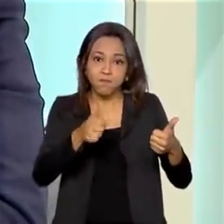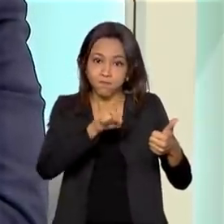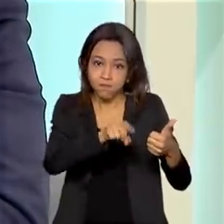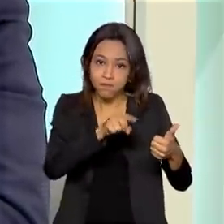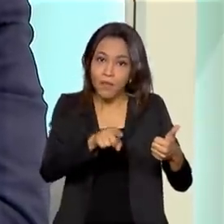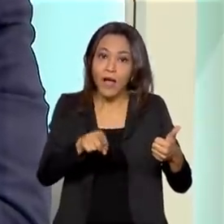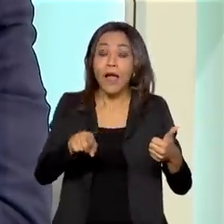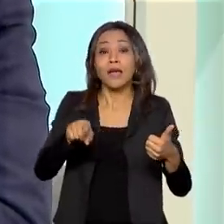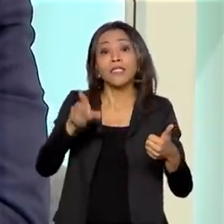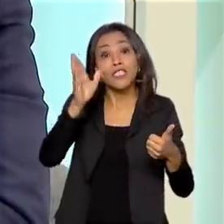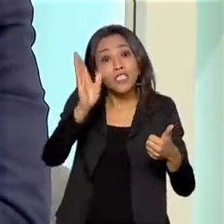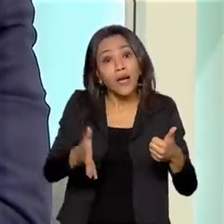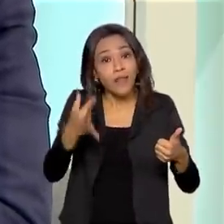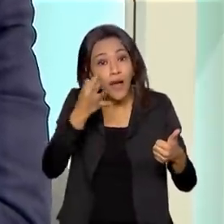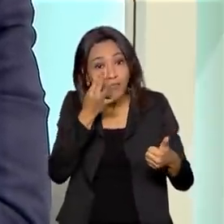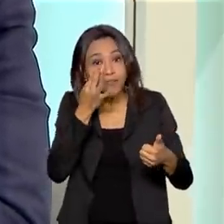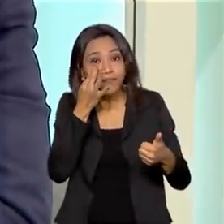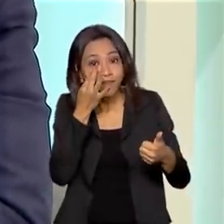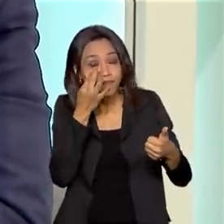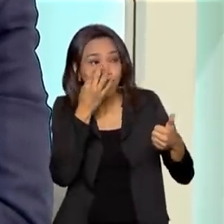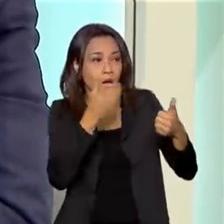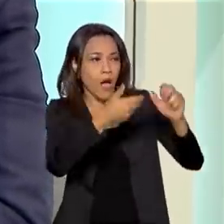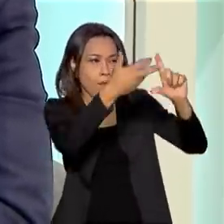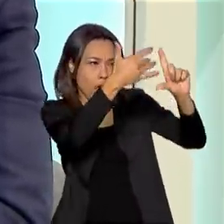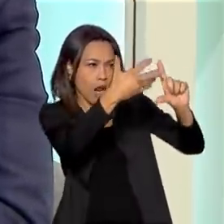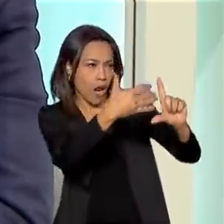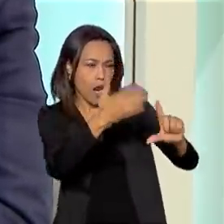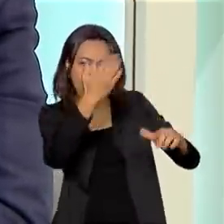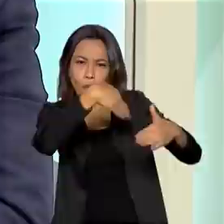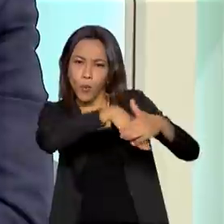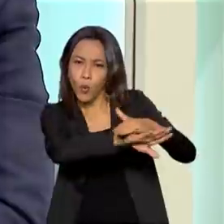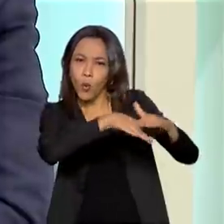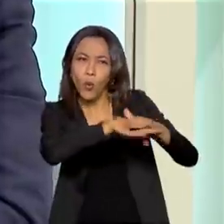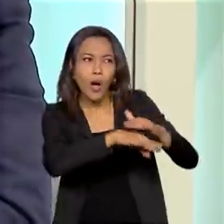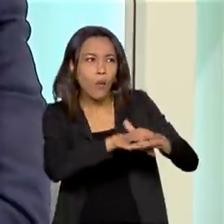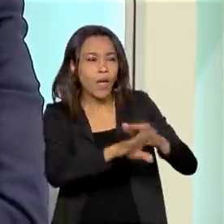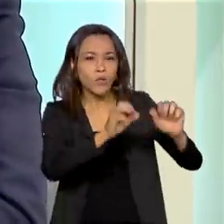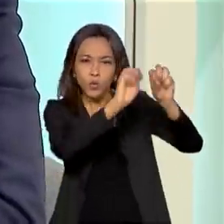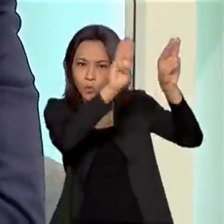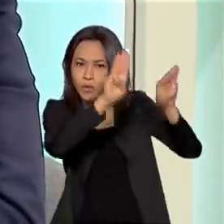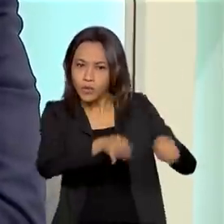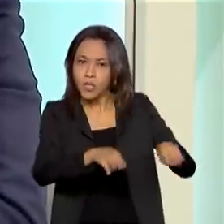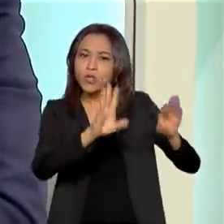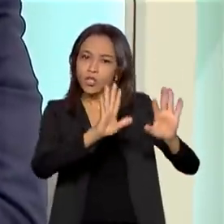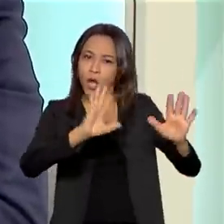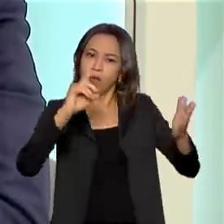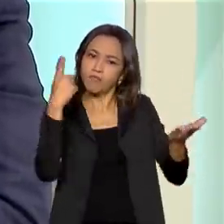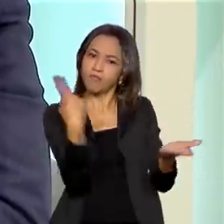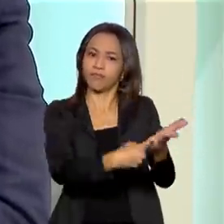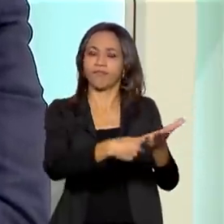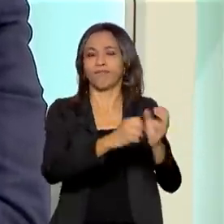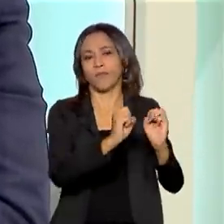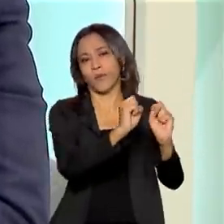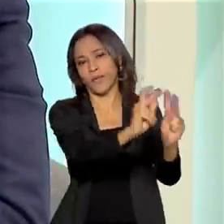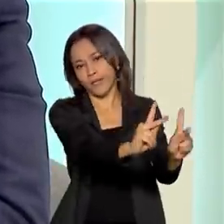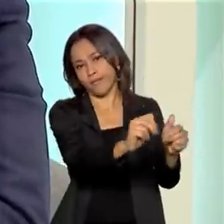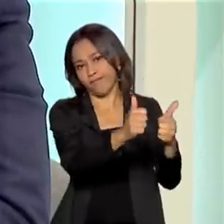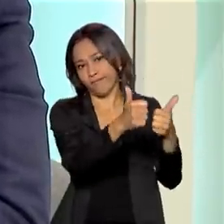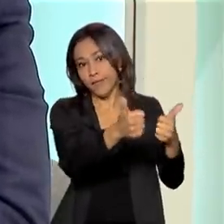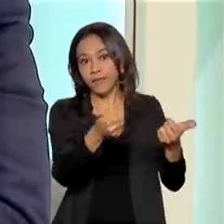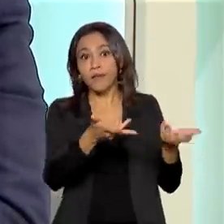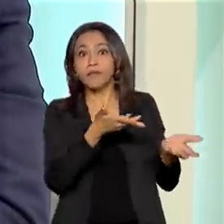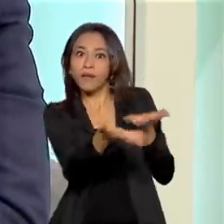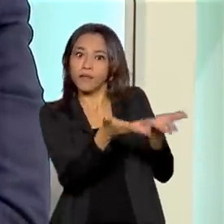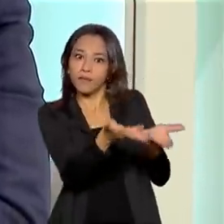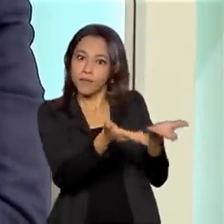de musear, mas já está no acervo permanente de um museu, portanto, já foi consagrado, que receba esse tratamento,